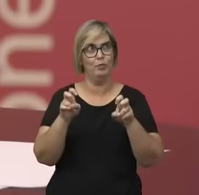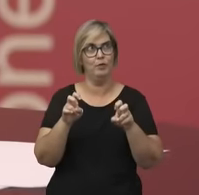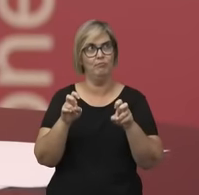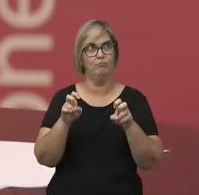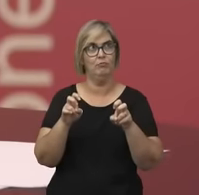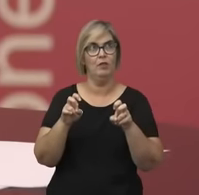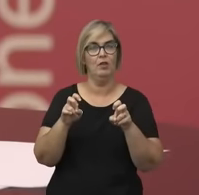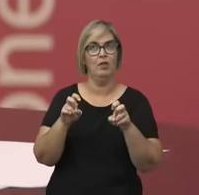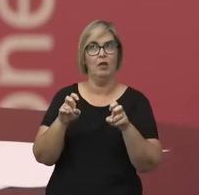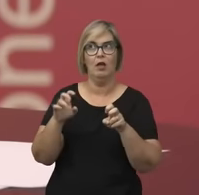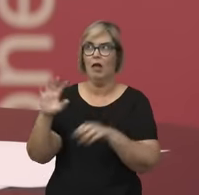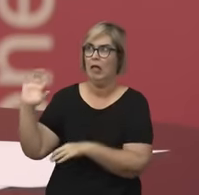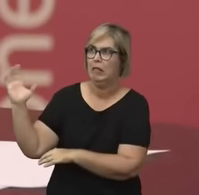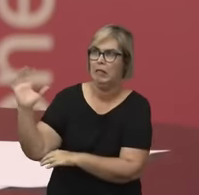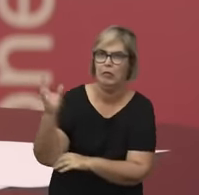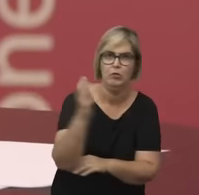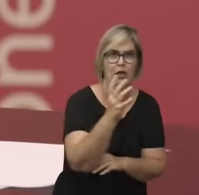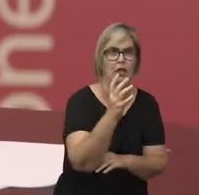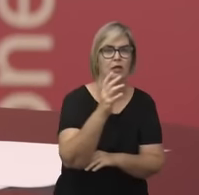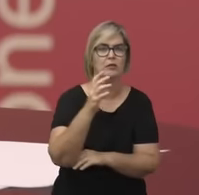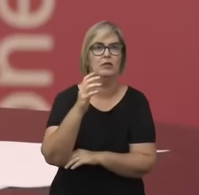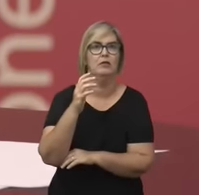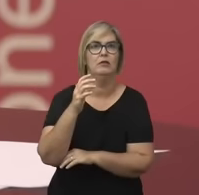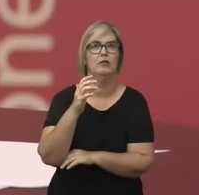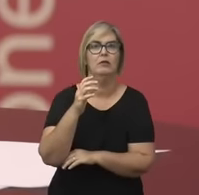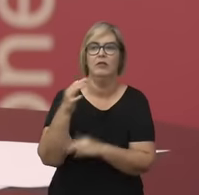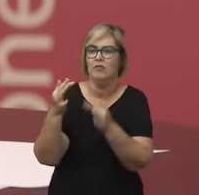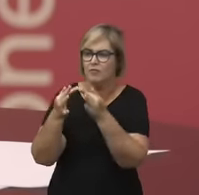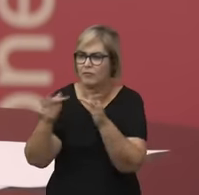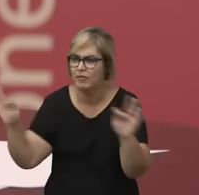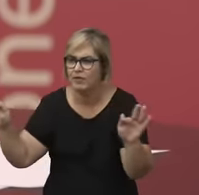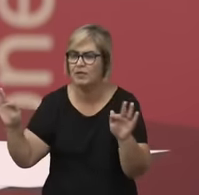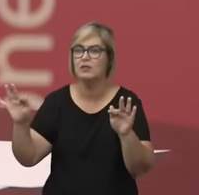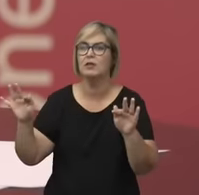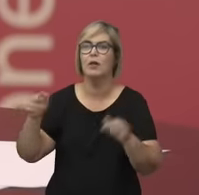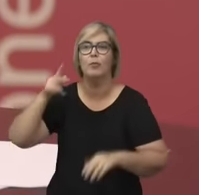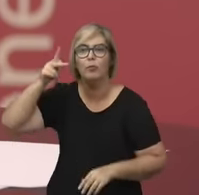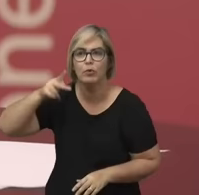metafísica, epistemológica e política desses corpos femininos,